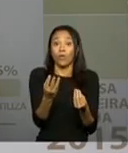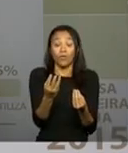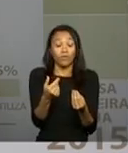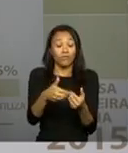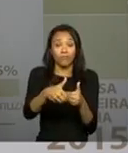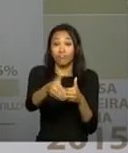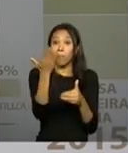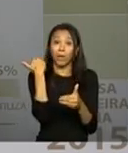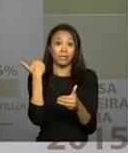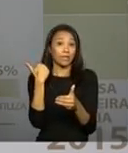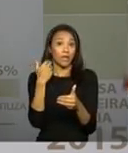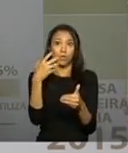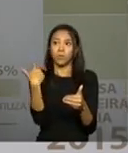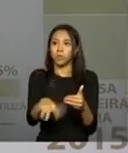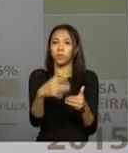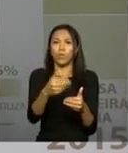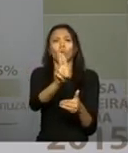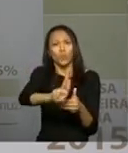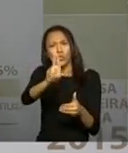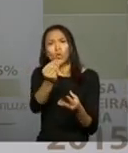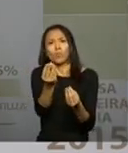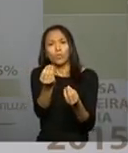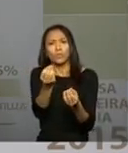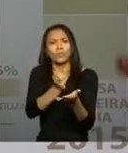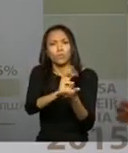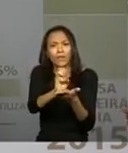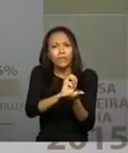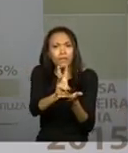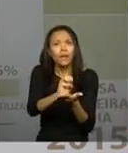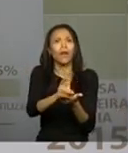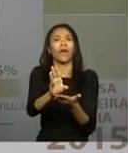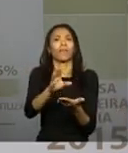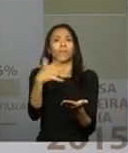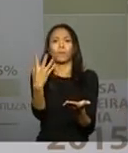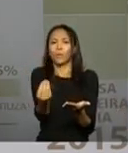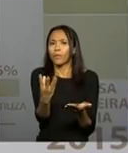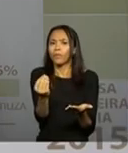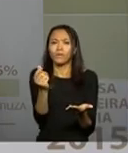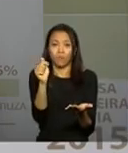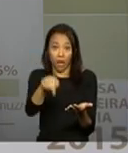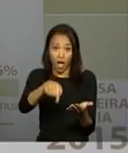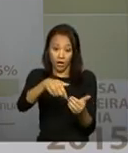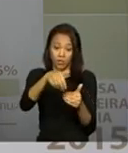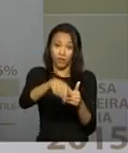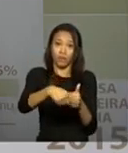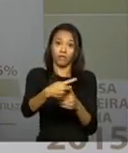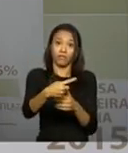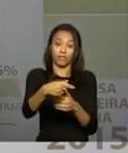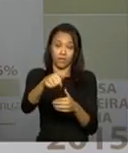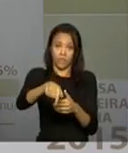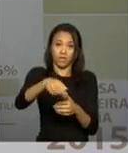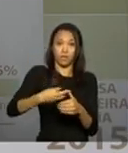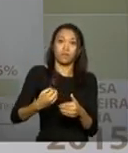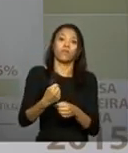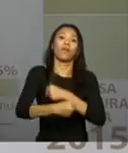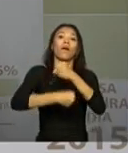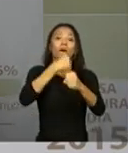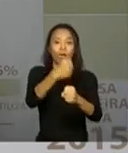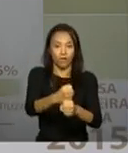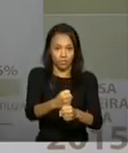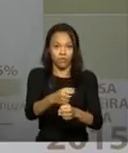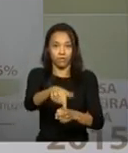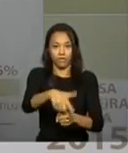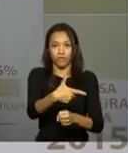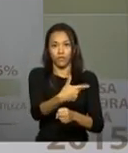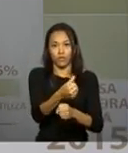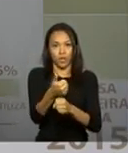teve utilização tão programática e tão sistemática em relação ao WhatsApp como teve a eleição brasileira agora, a eleição presidencial dessa última